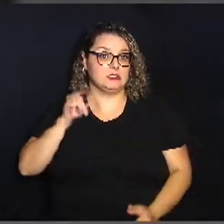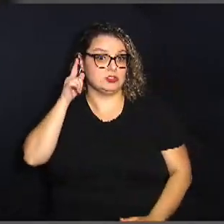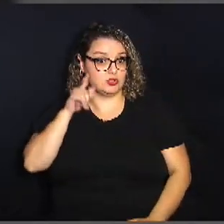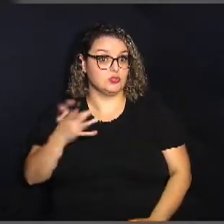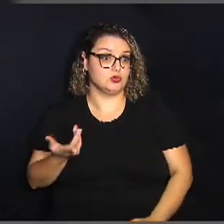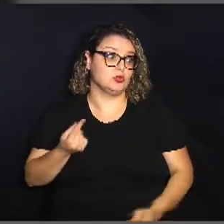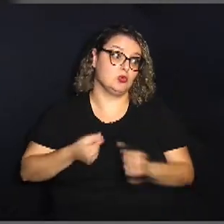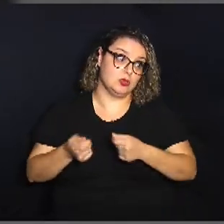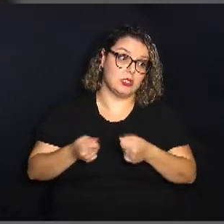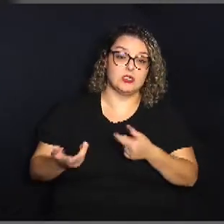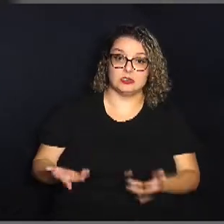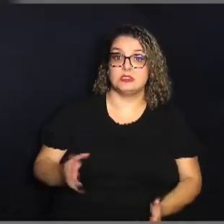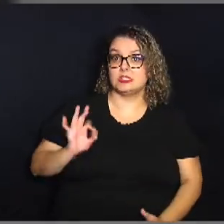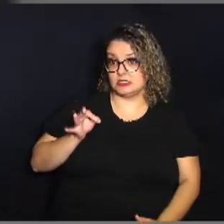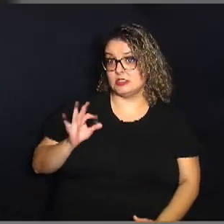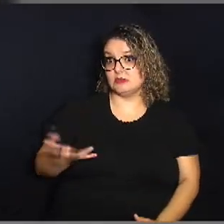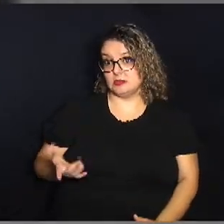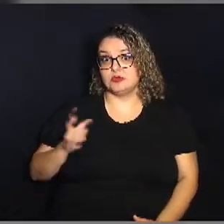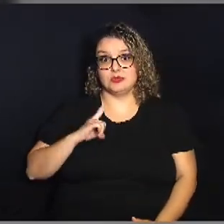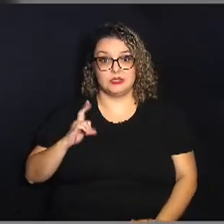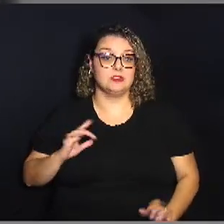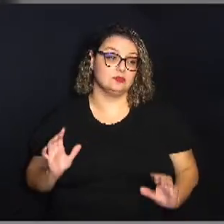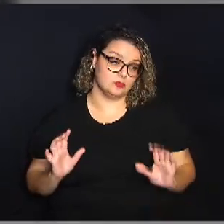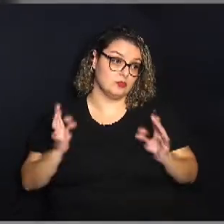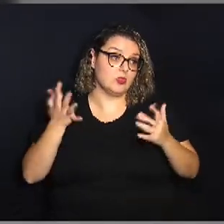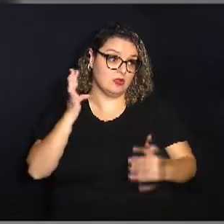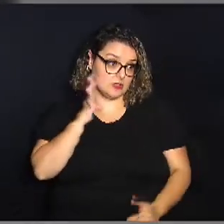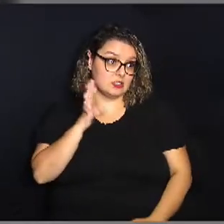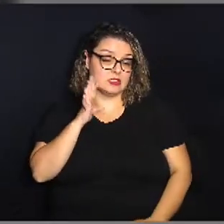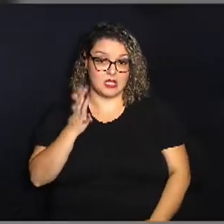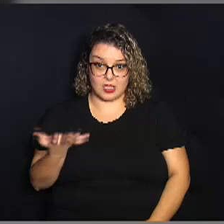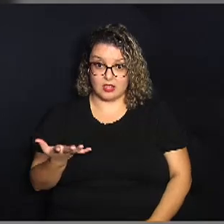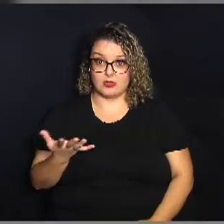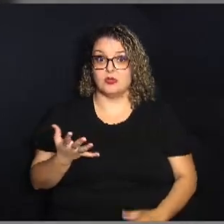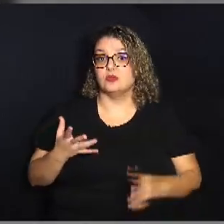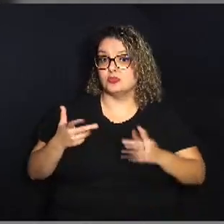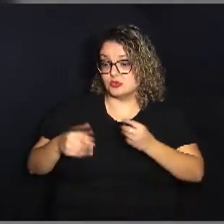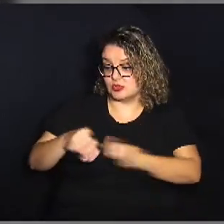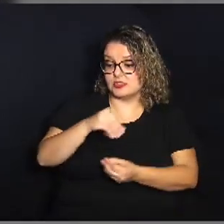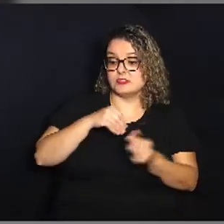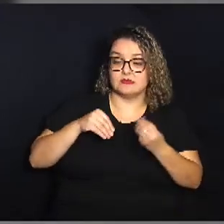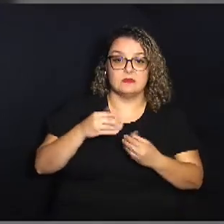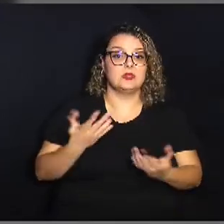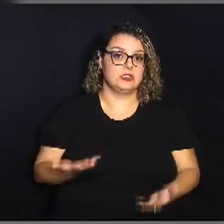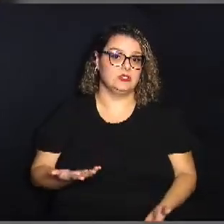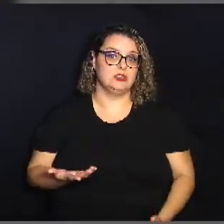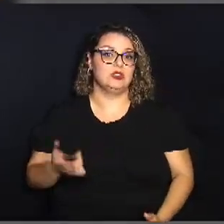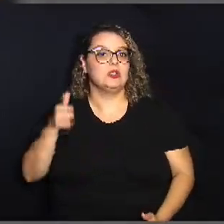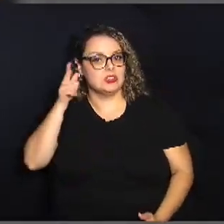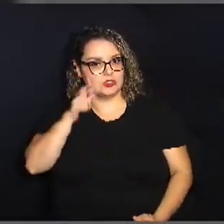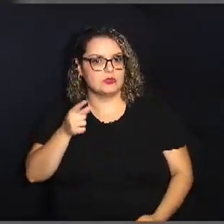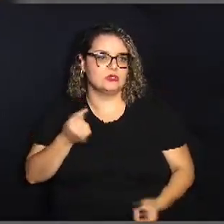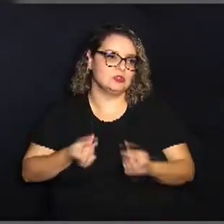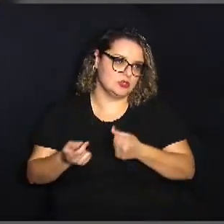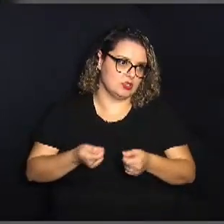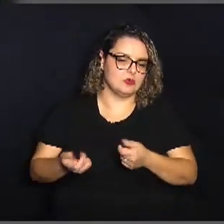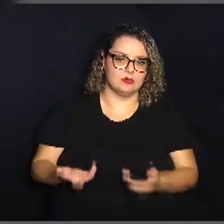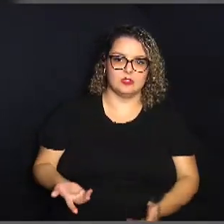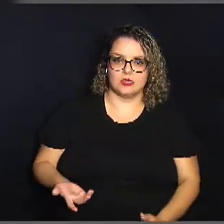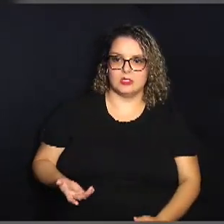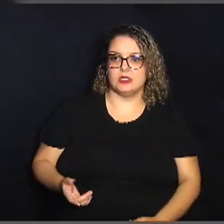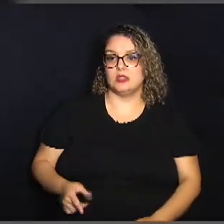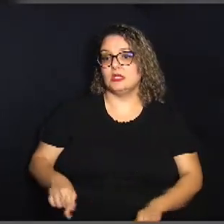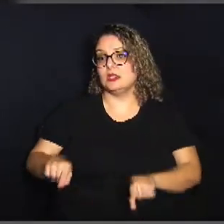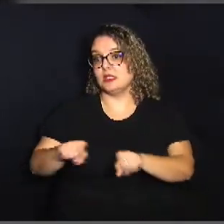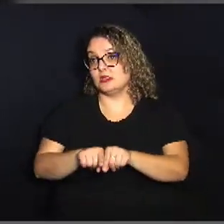economizar nisso certamente você vai ter uma festa legal que todo mundo se envolveu e que você conseguir economizar ou também reaproveitar